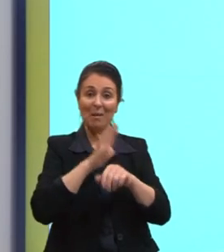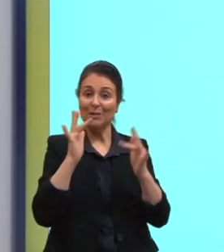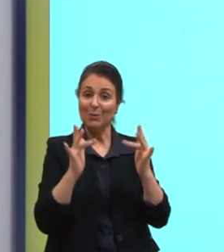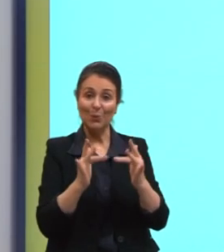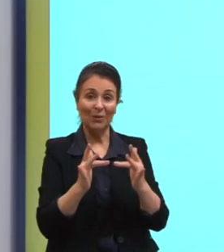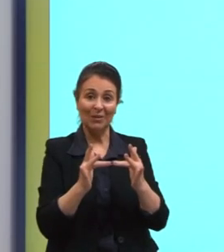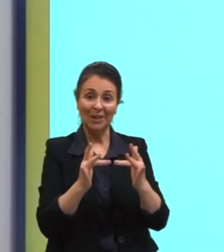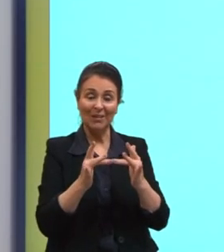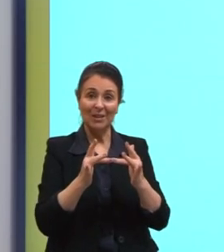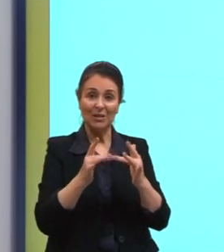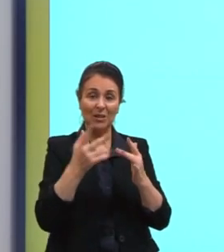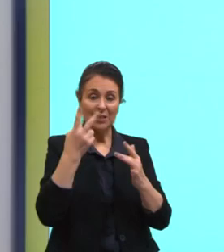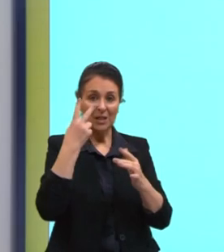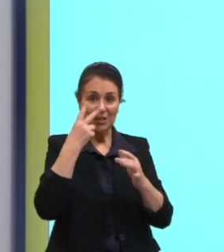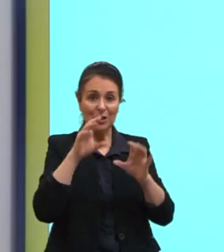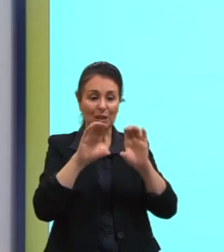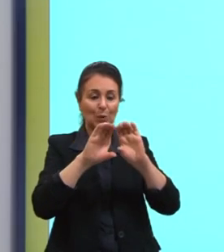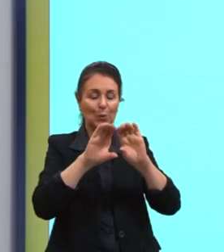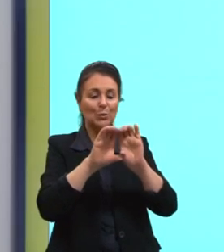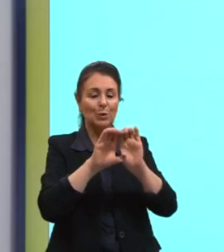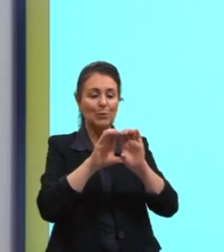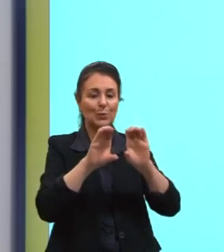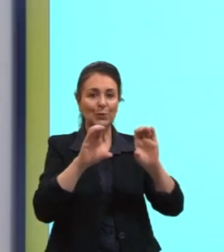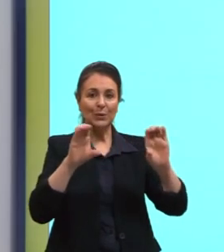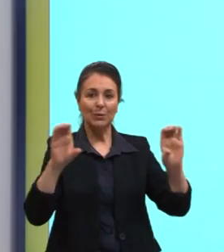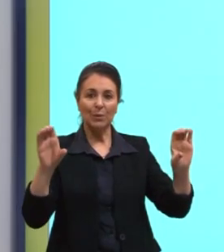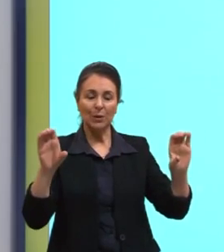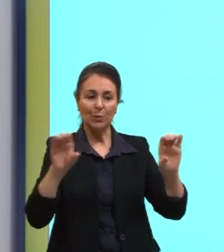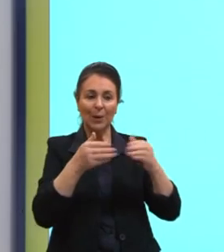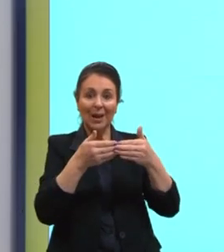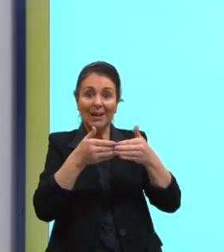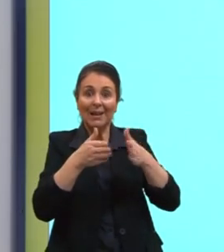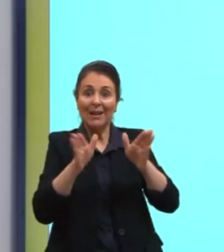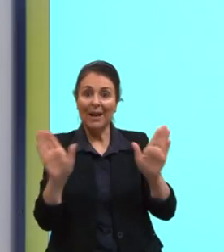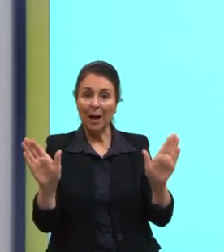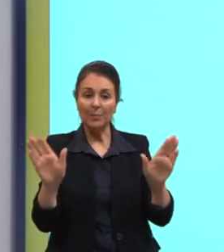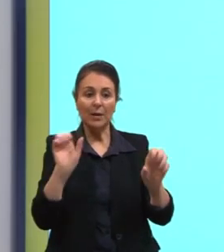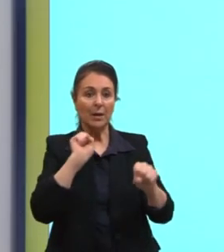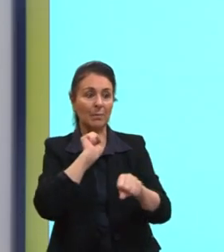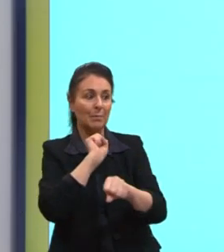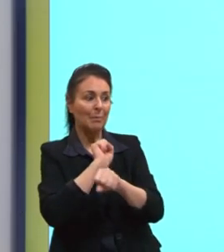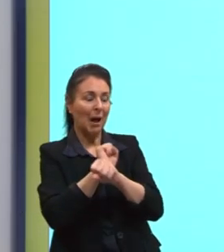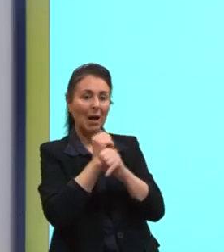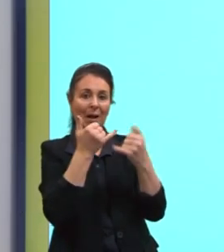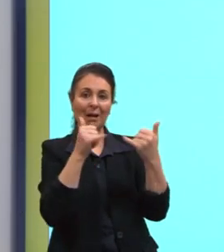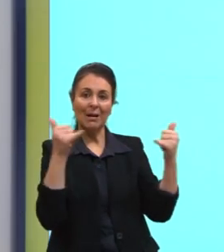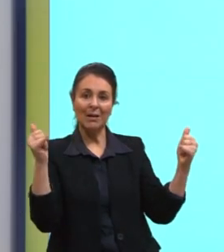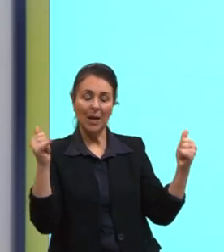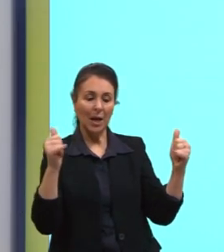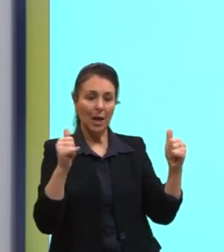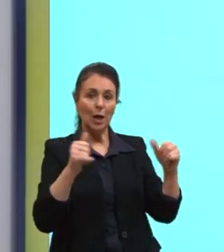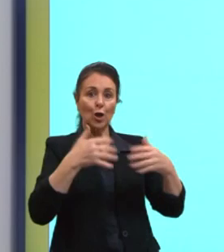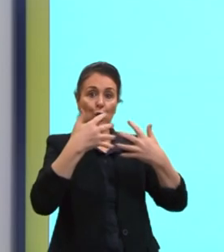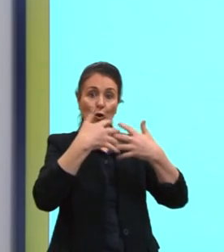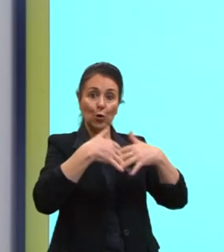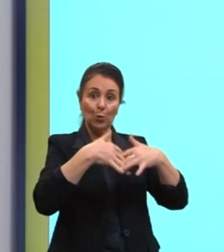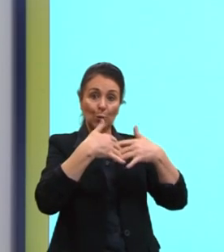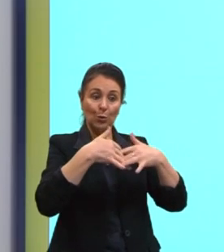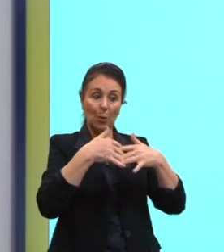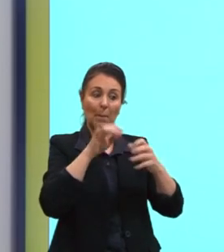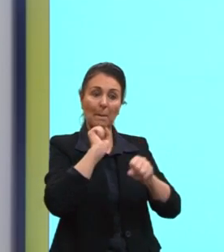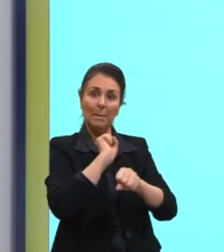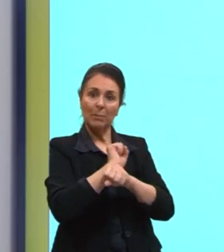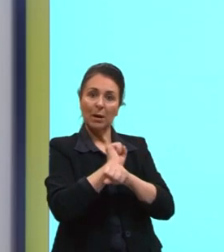abre o circuito e aí para de passar a energia elétrica ali e o motor para de funcionar, ele fica por um tempinho.